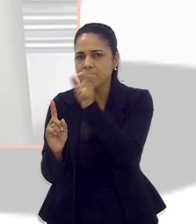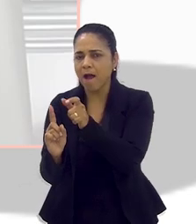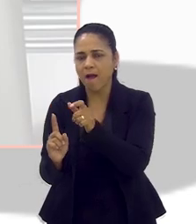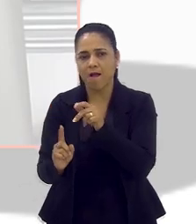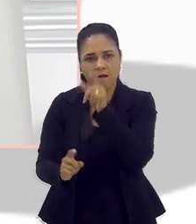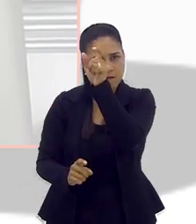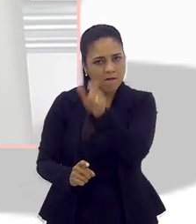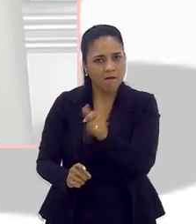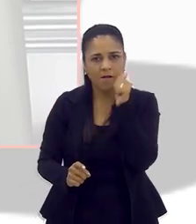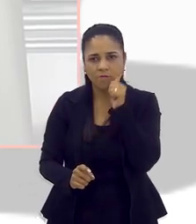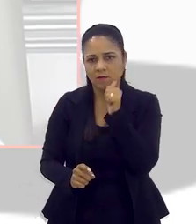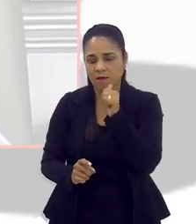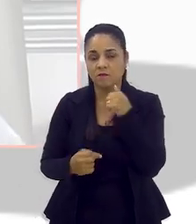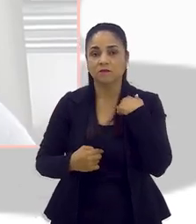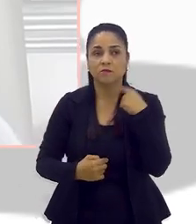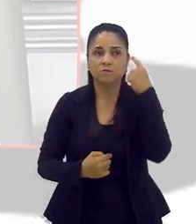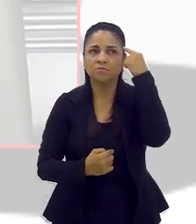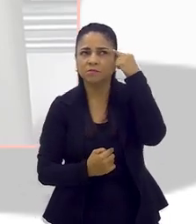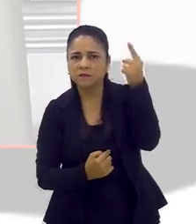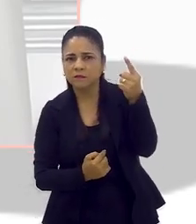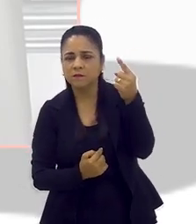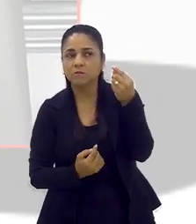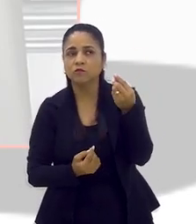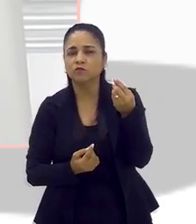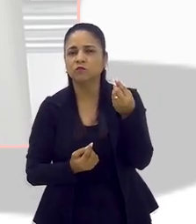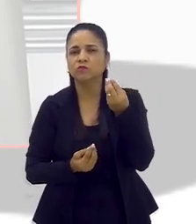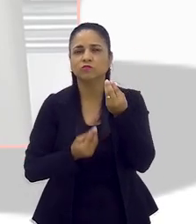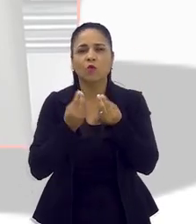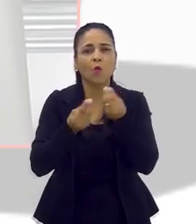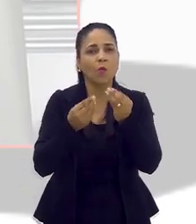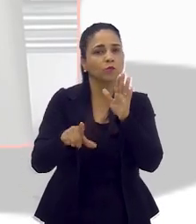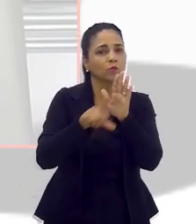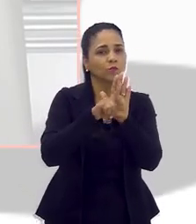Enfim, e aí a gente pensou também nessa coisa.